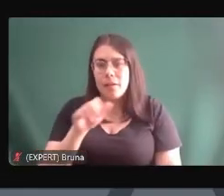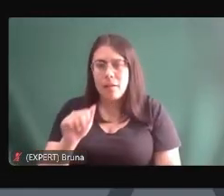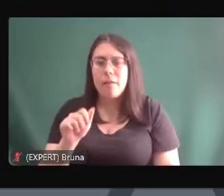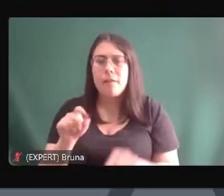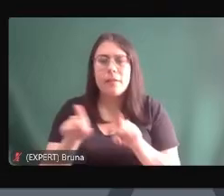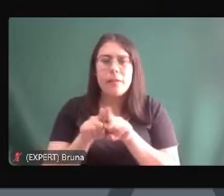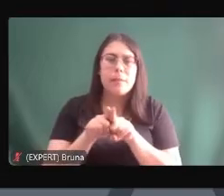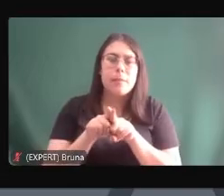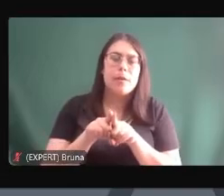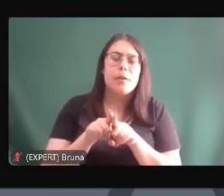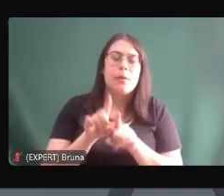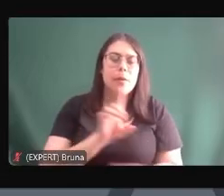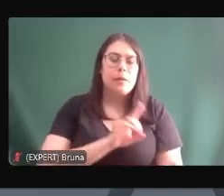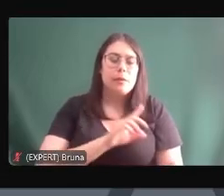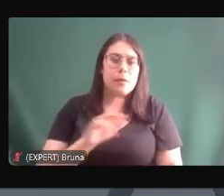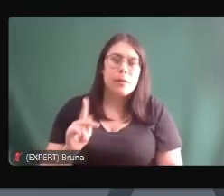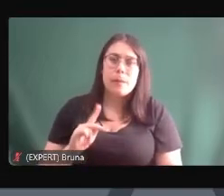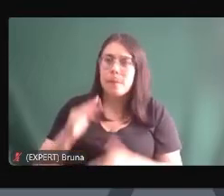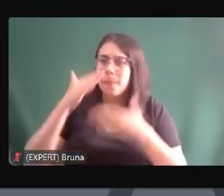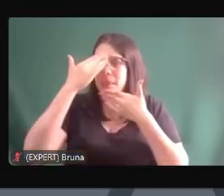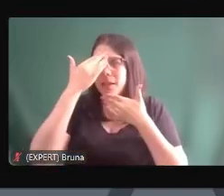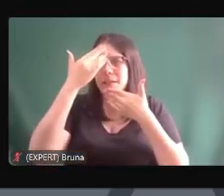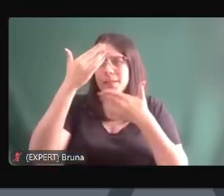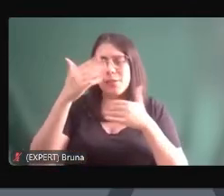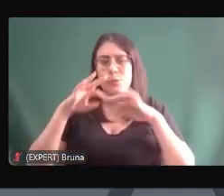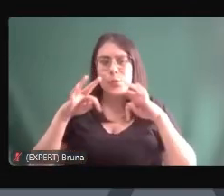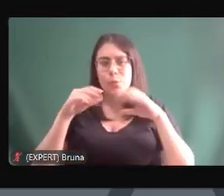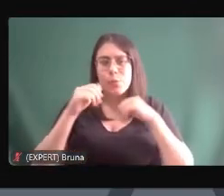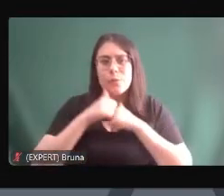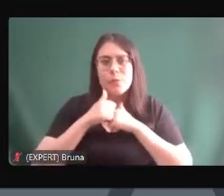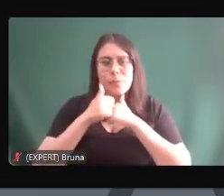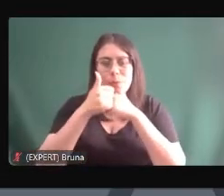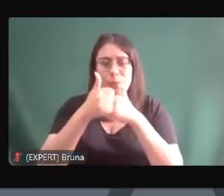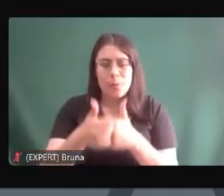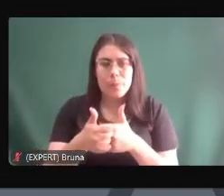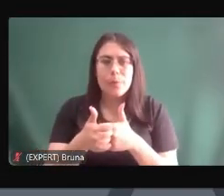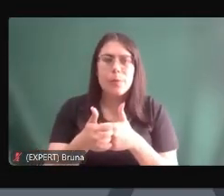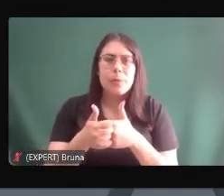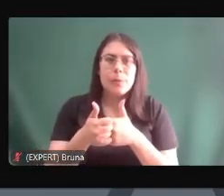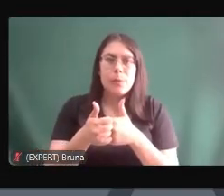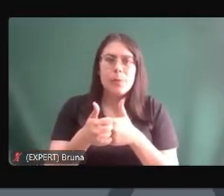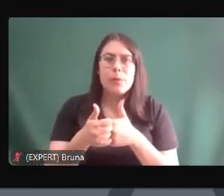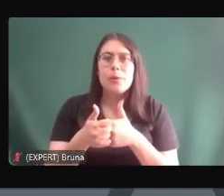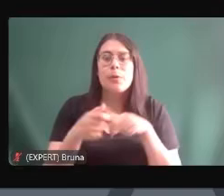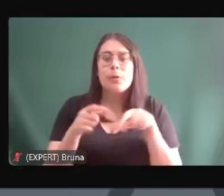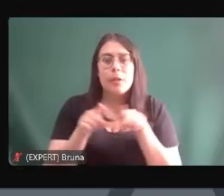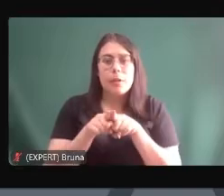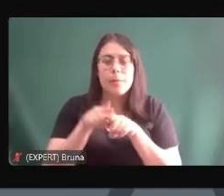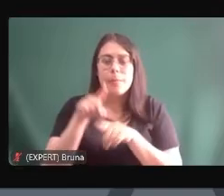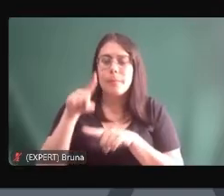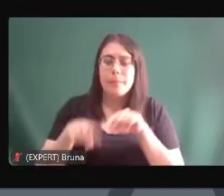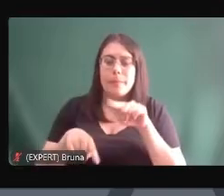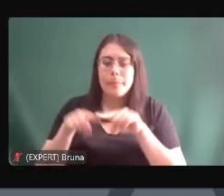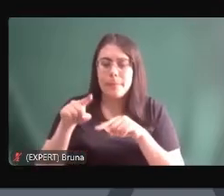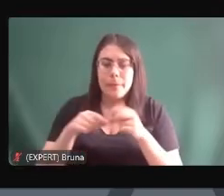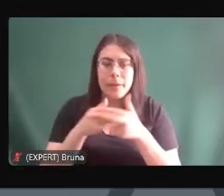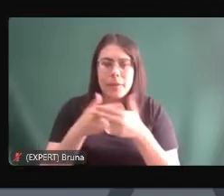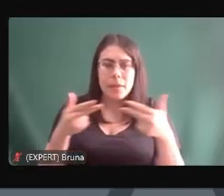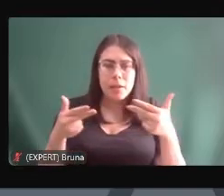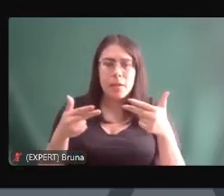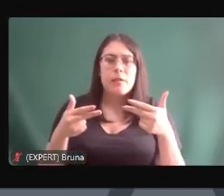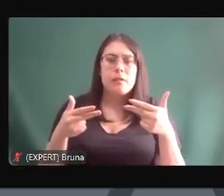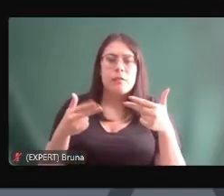nos acompanhou e que vai nos acompanhar porque esse material também vai ficar na videoteca do IEA